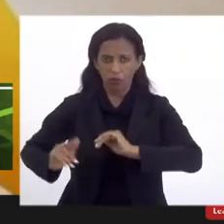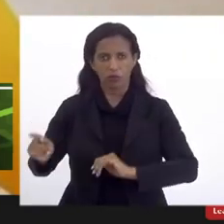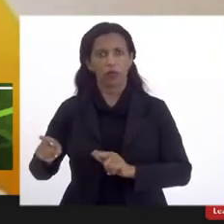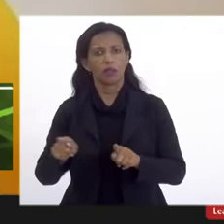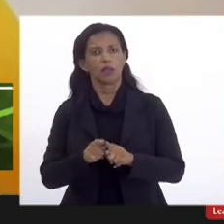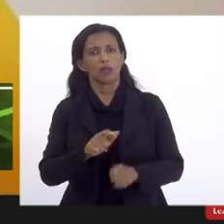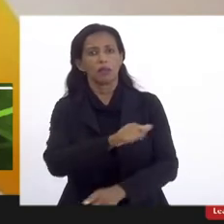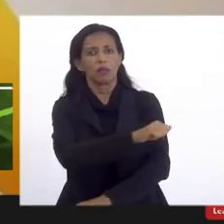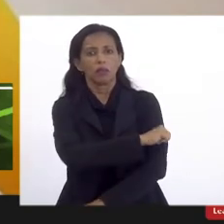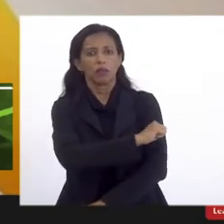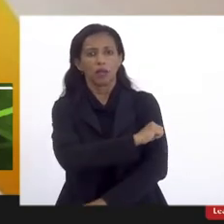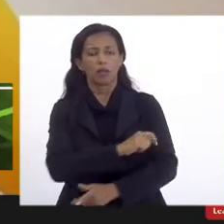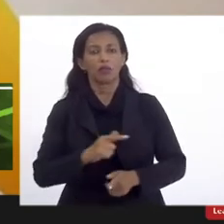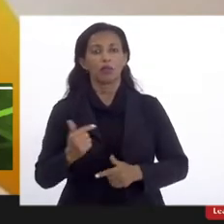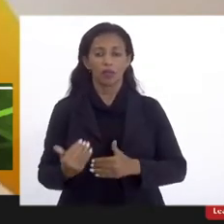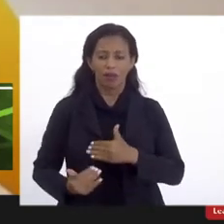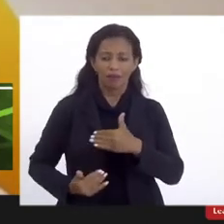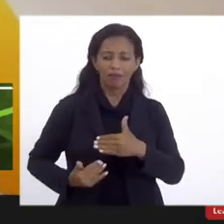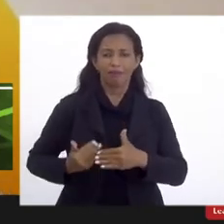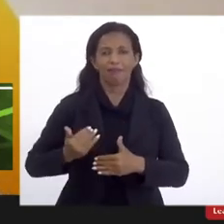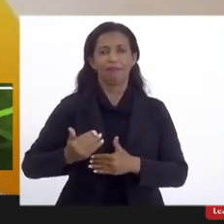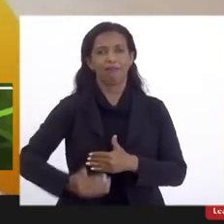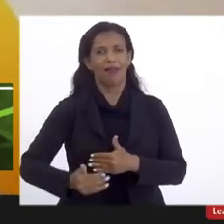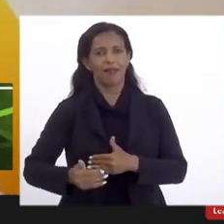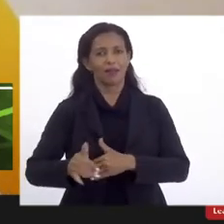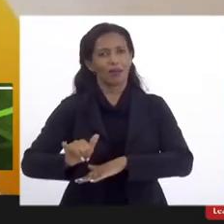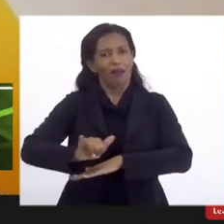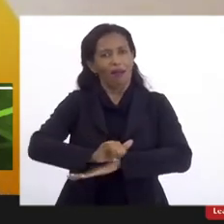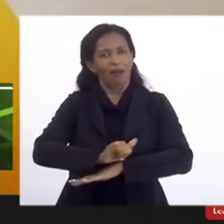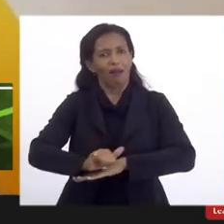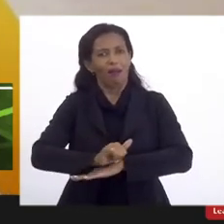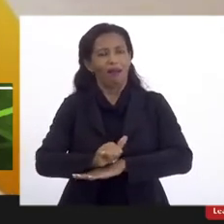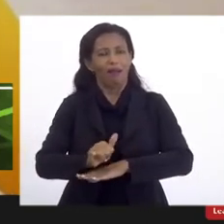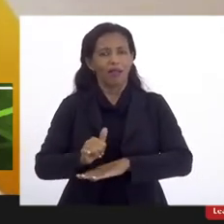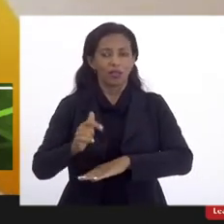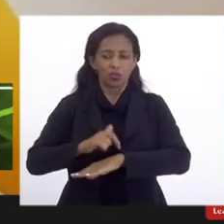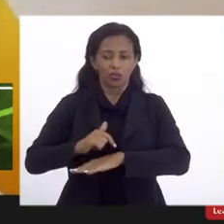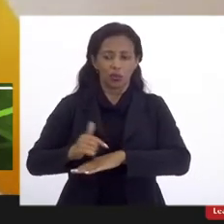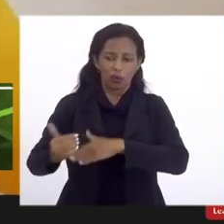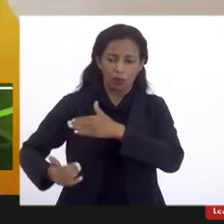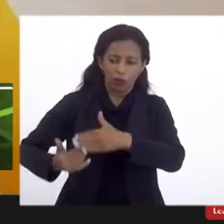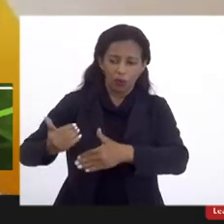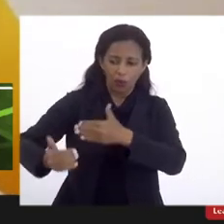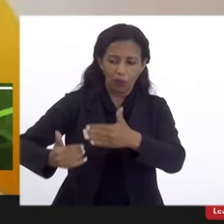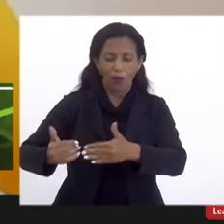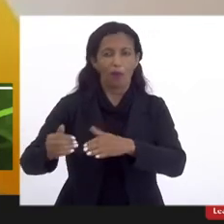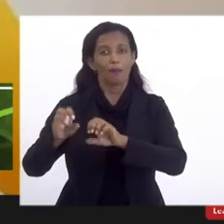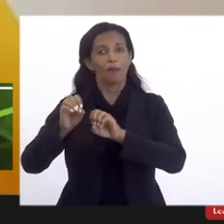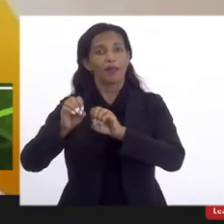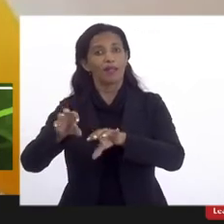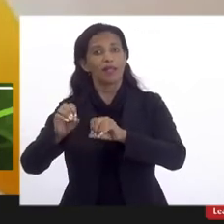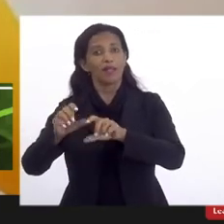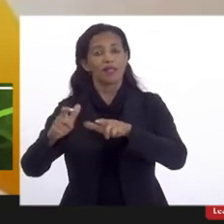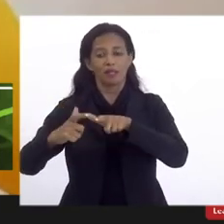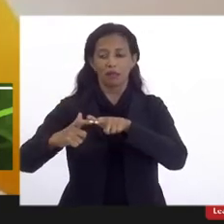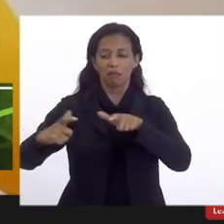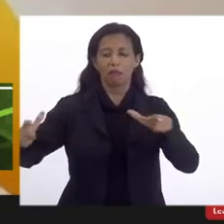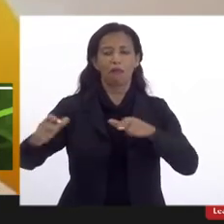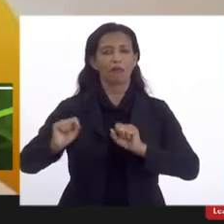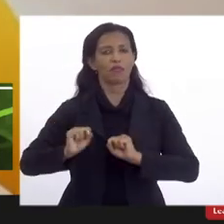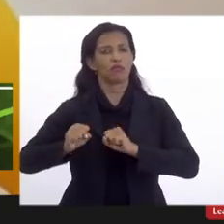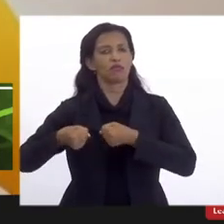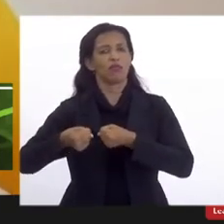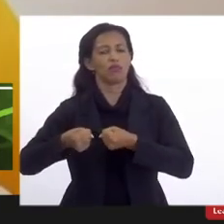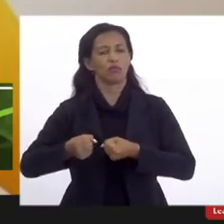e é também um passo no planejamento de longo prazo para que essa presença do ensino superior na Zona Oeste seja ainda mais forte.